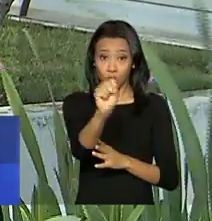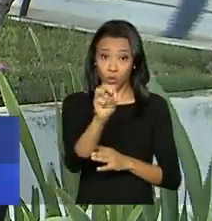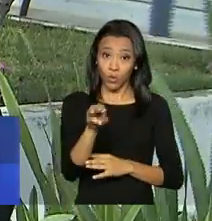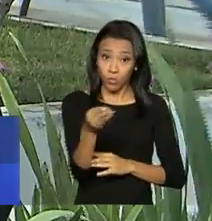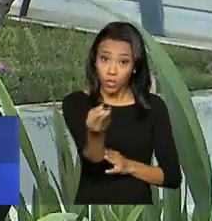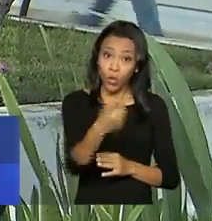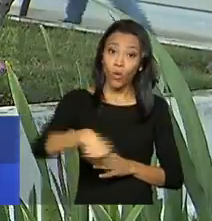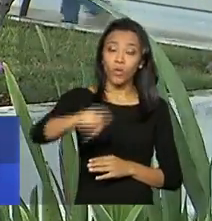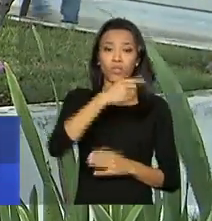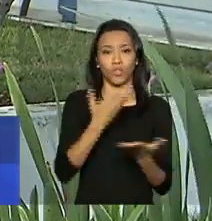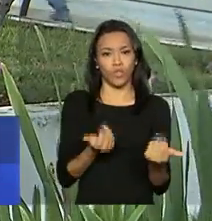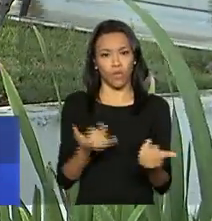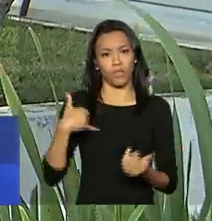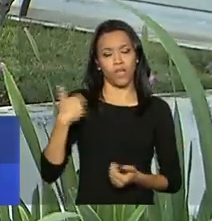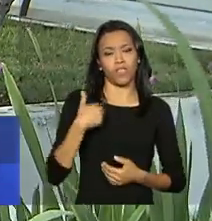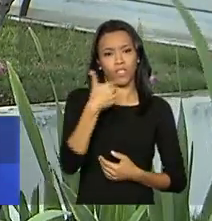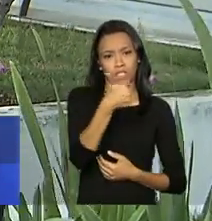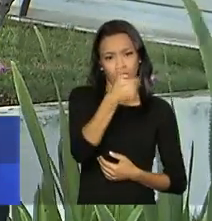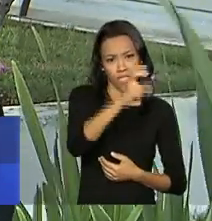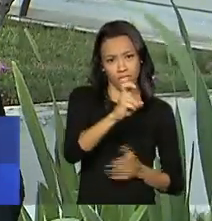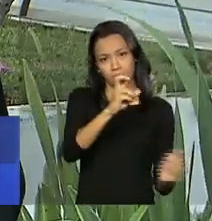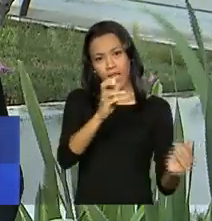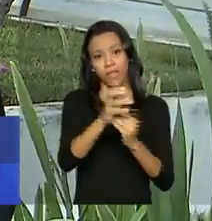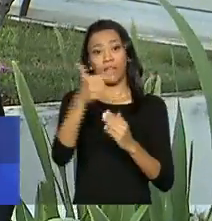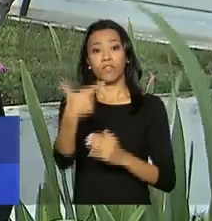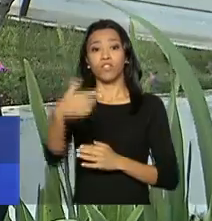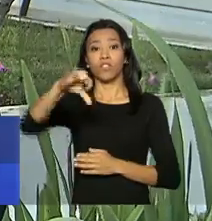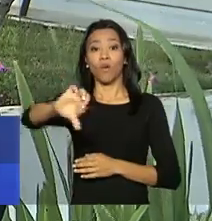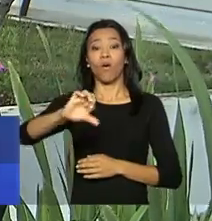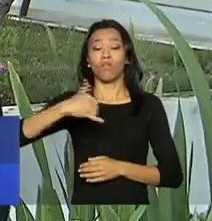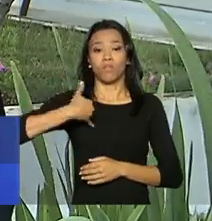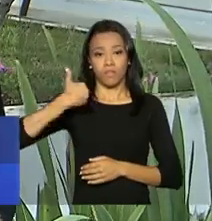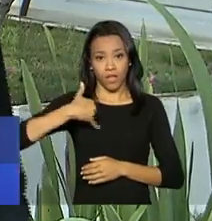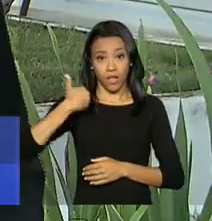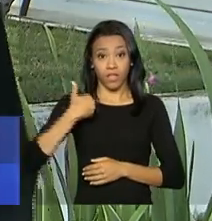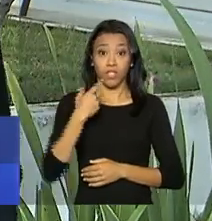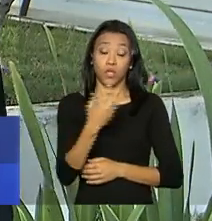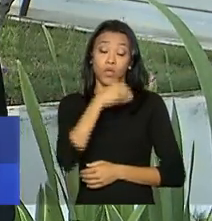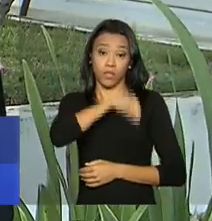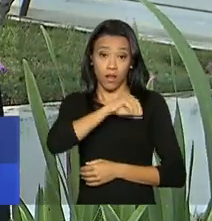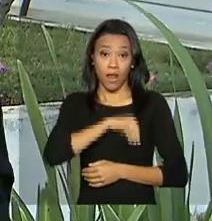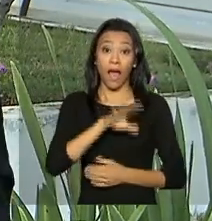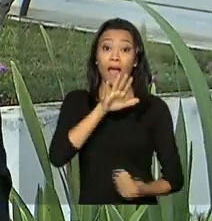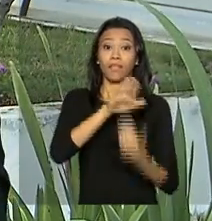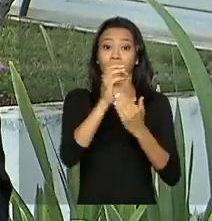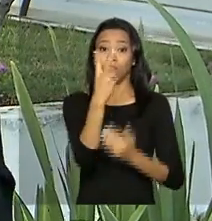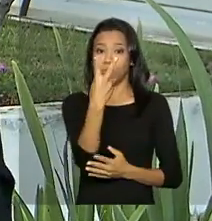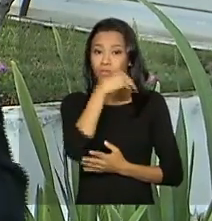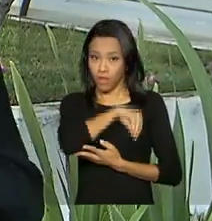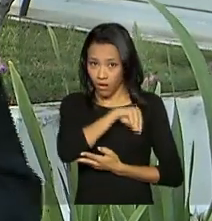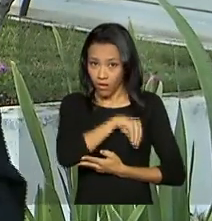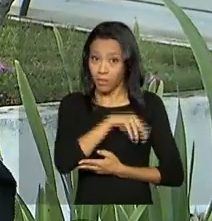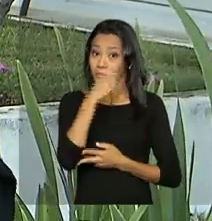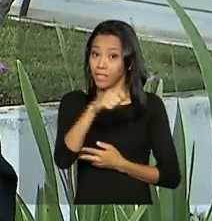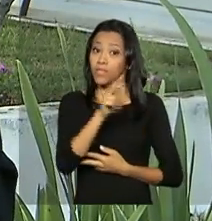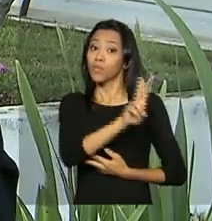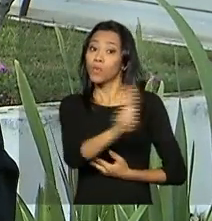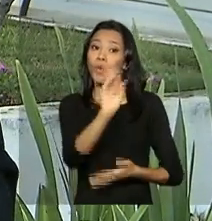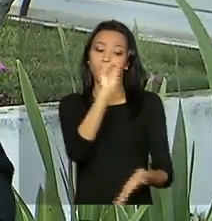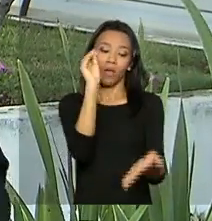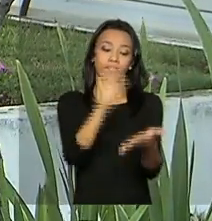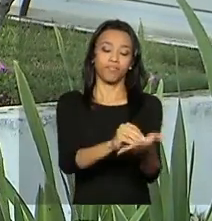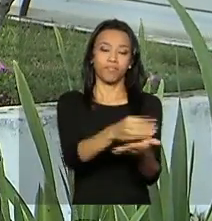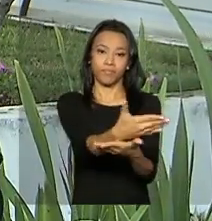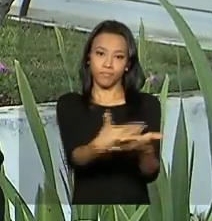jovens de 15 a 29 anos com renda familiar mensal de até dois salários mínimos. Eles precisam estar inscritos no